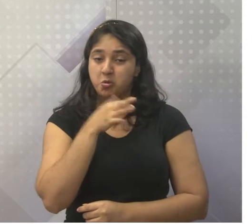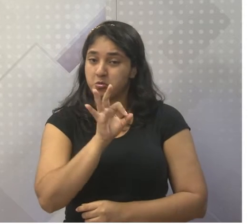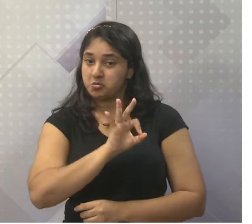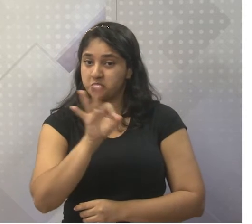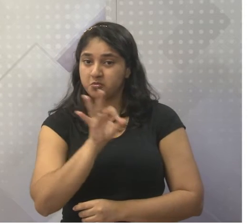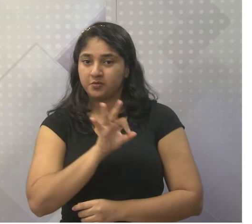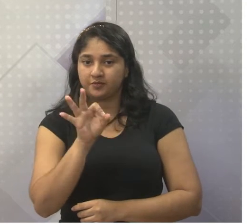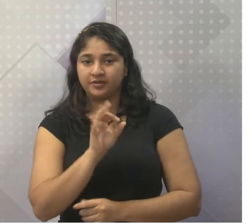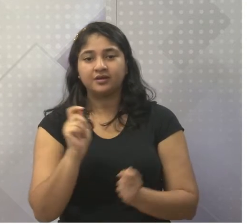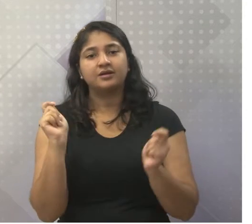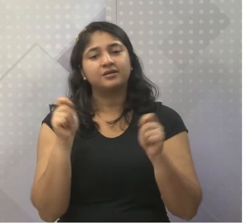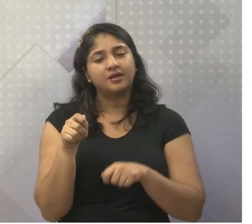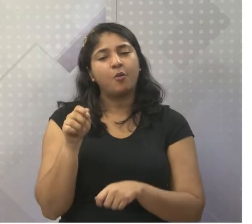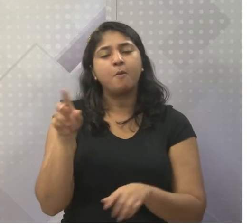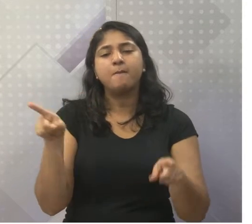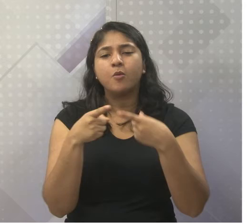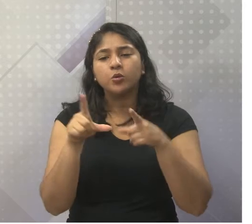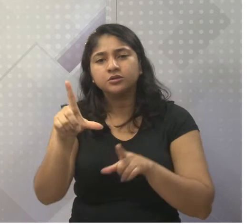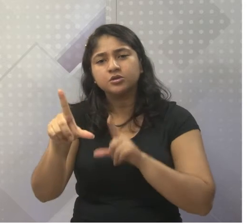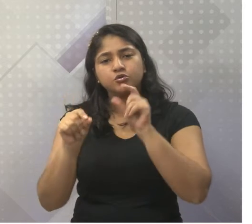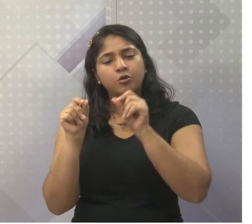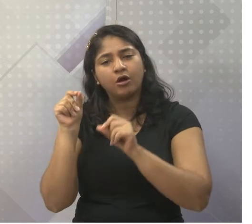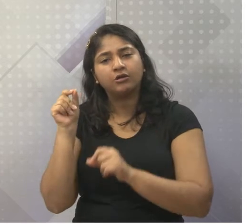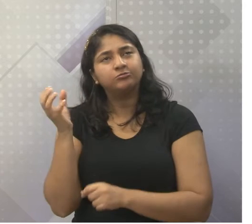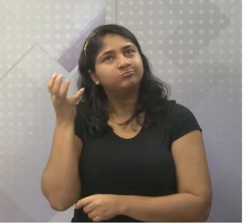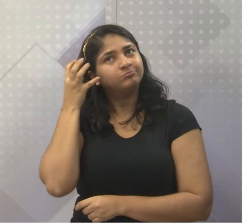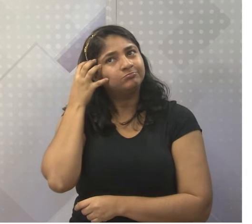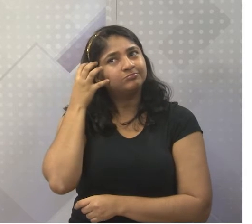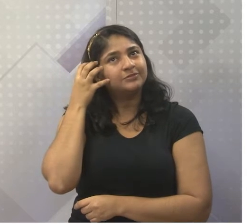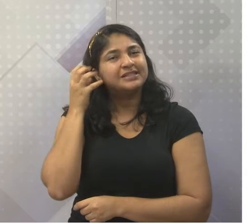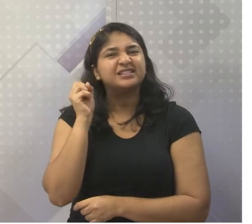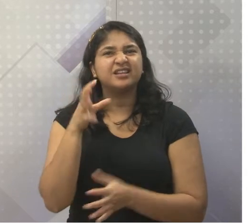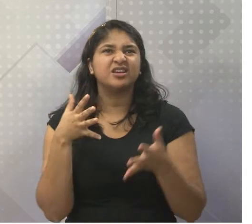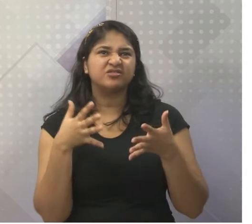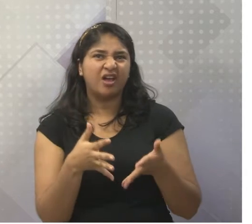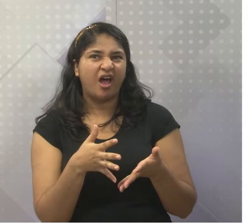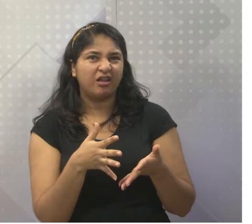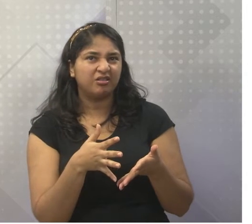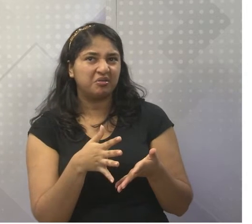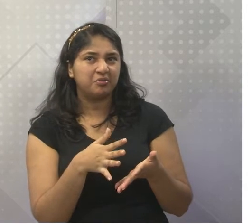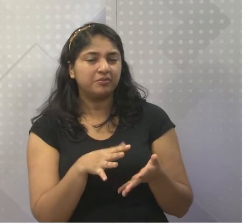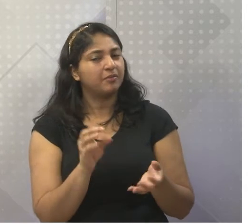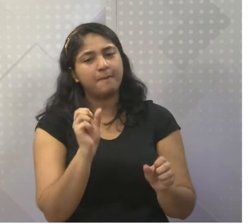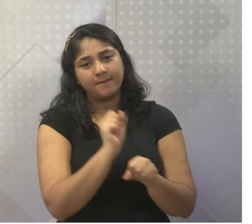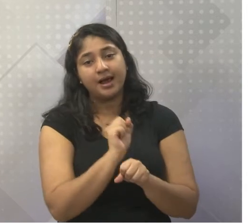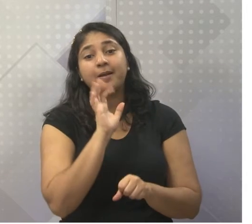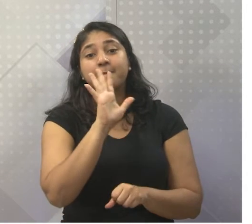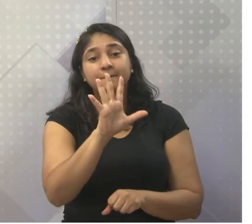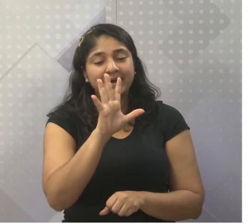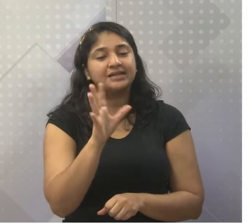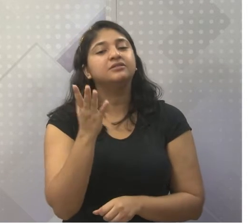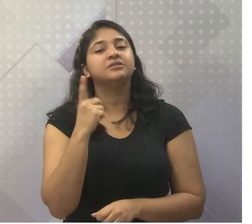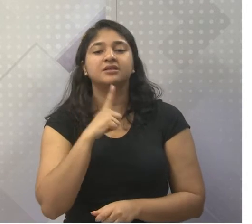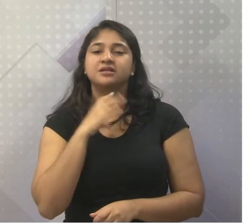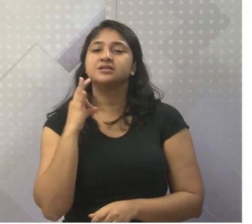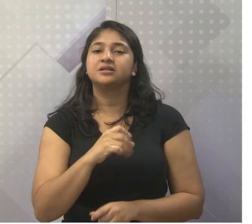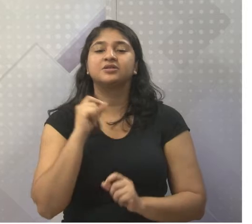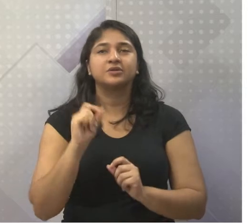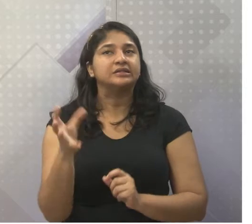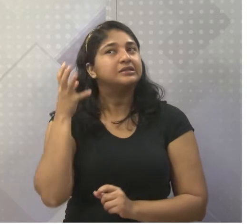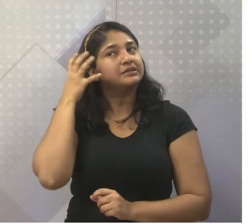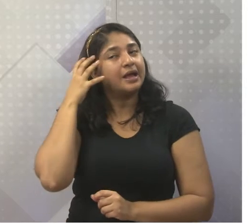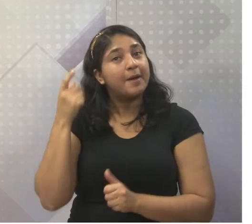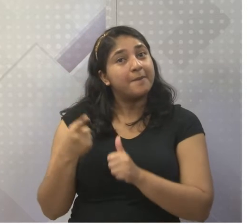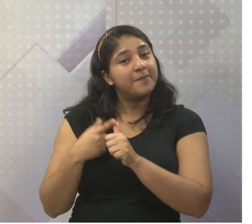passe a ouvir, escute só uma música, tá bom? Se for muito chato, você não escuta mais, não. Mas eu tenho certeza que se você escutar uma vez, você não vai deixar de